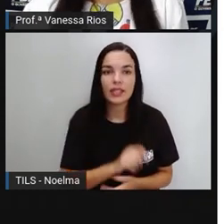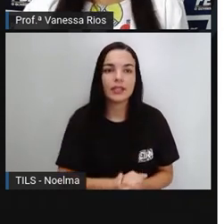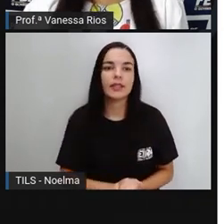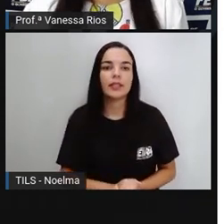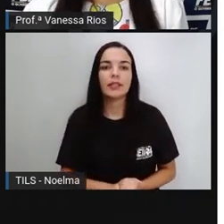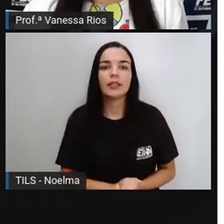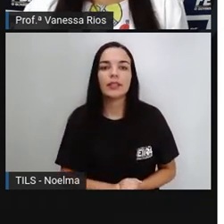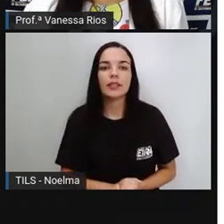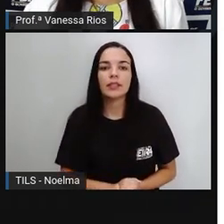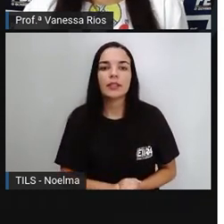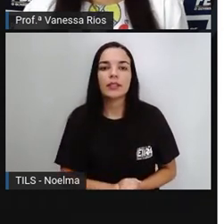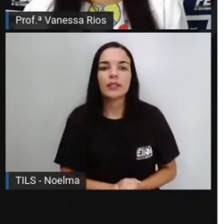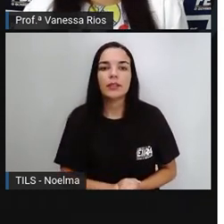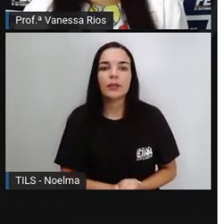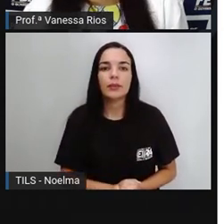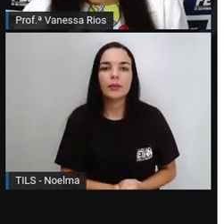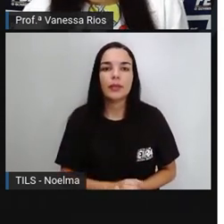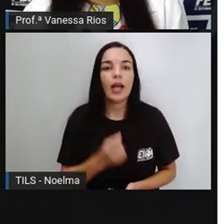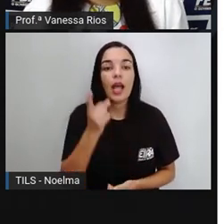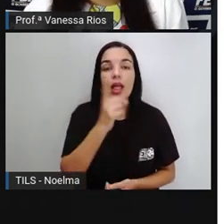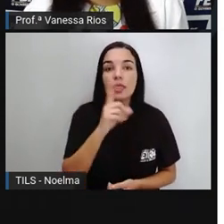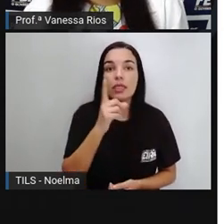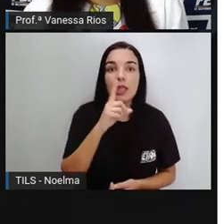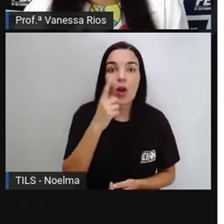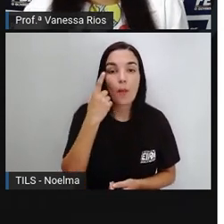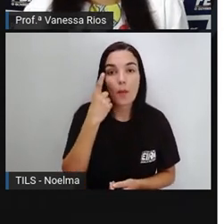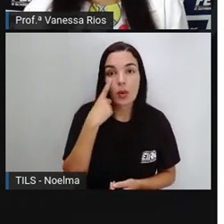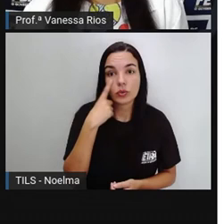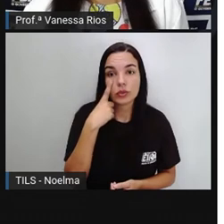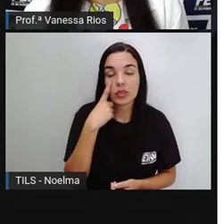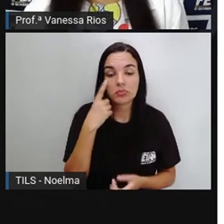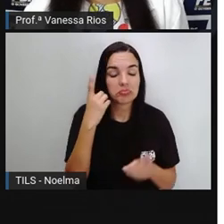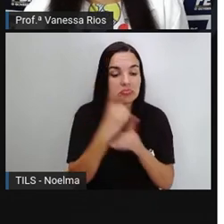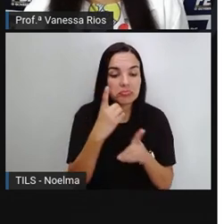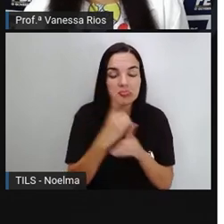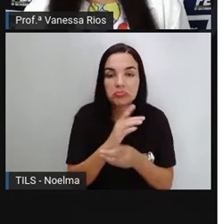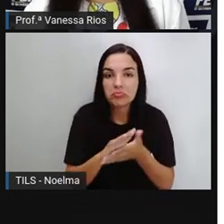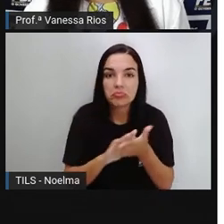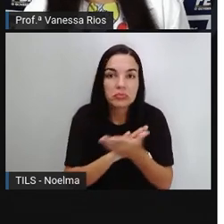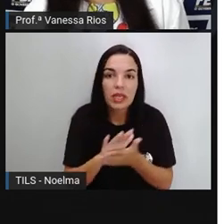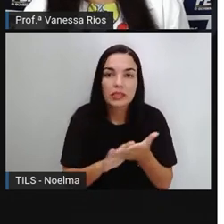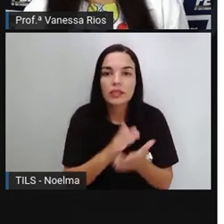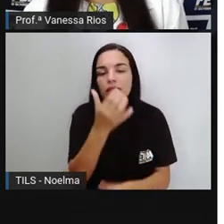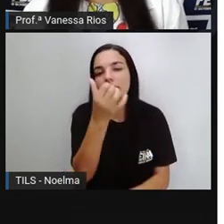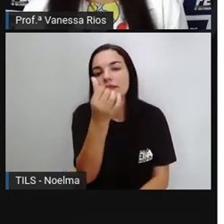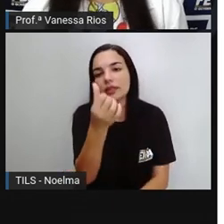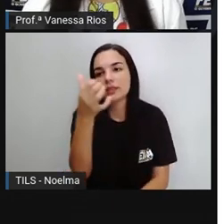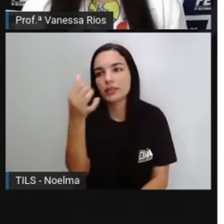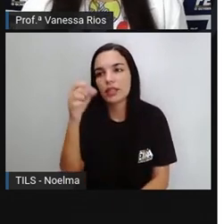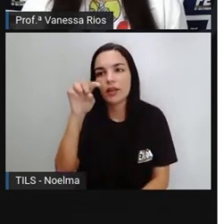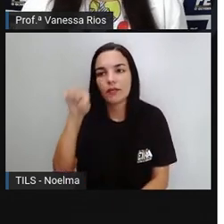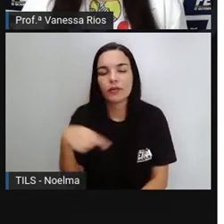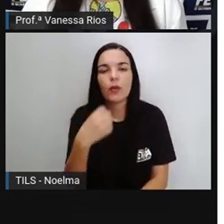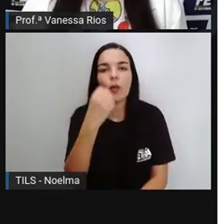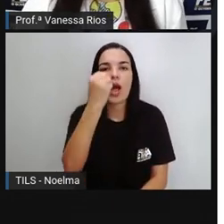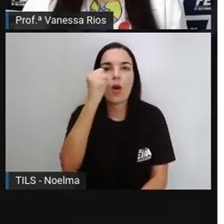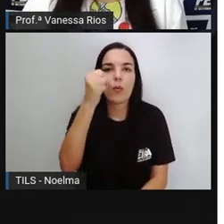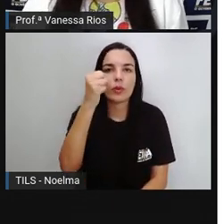E os não identificados, 66,8%, ou seja, quase